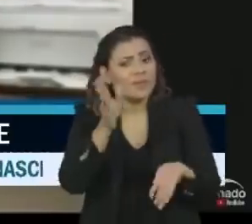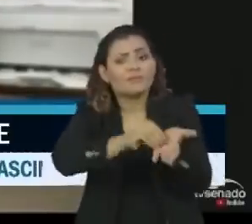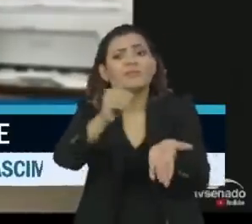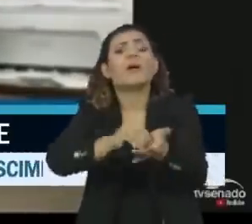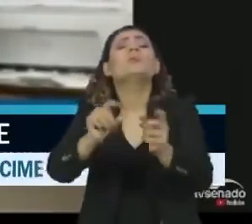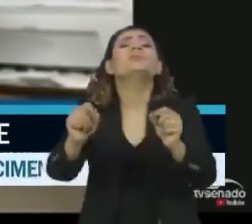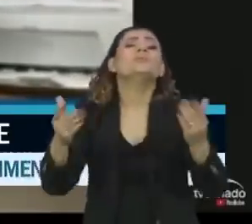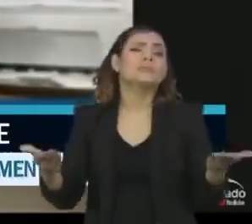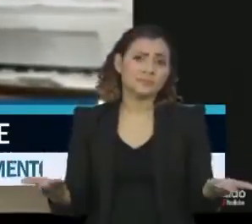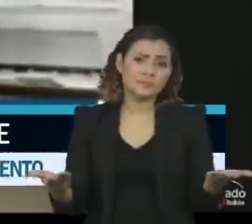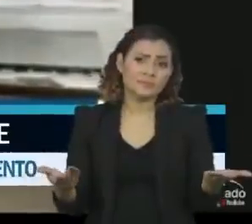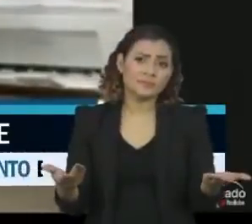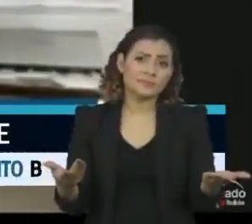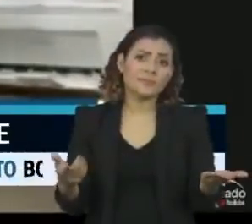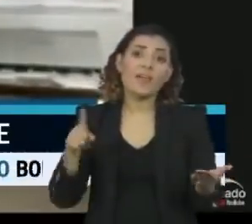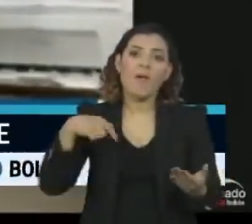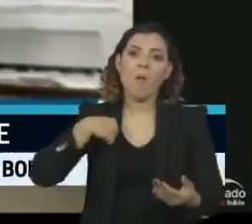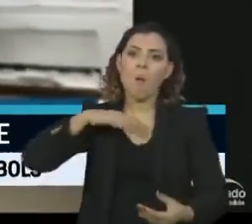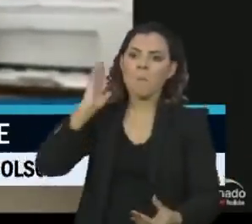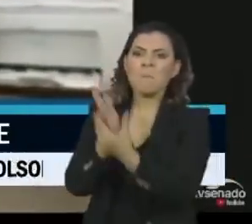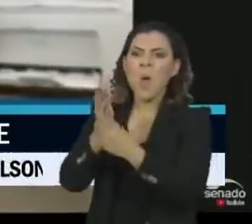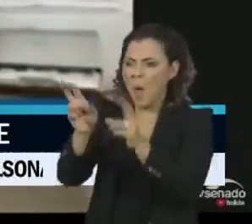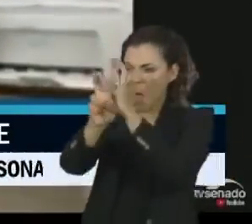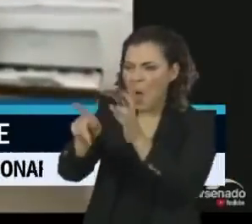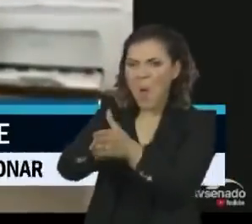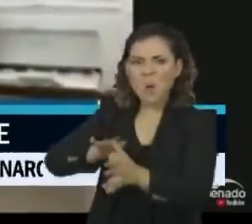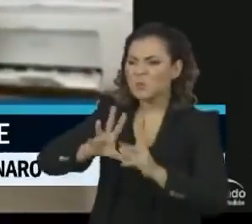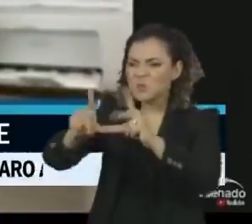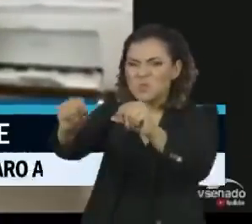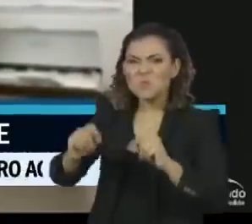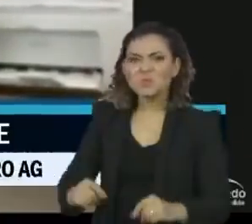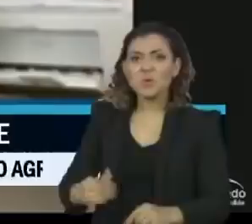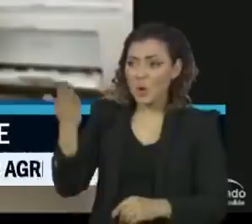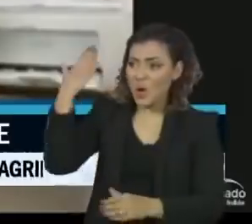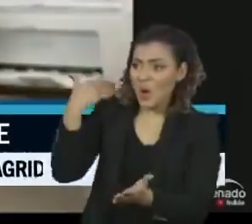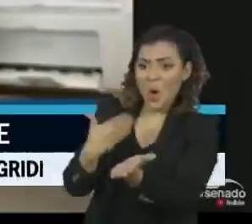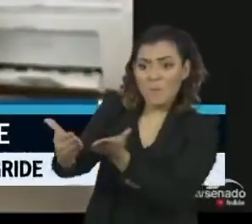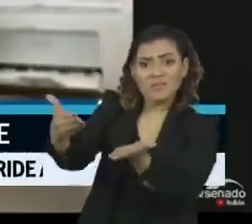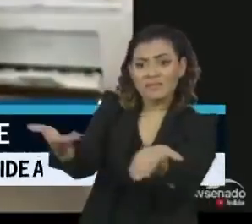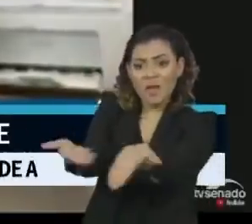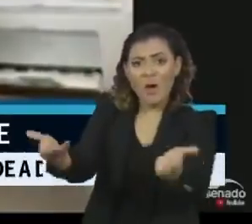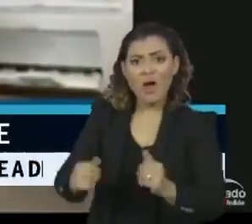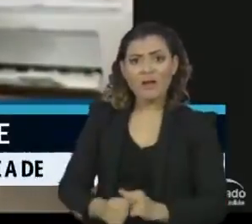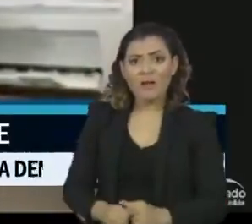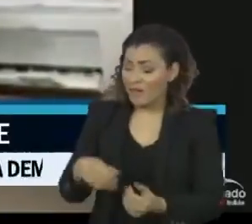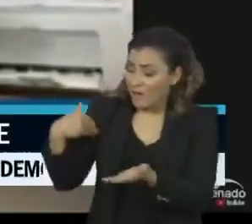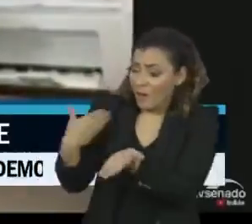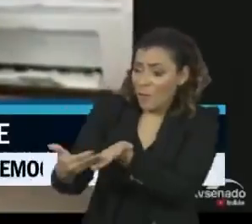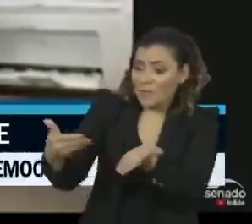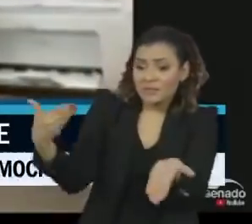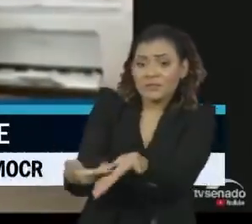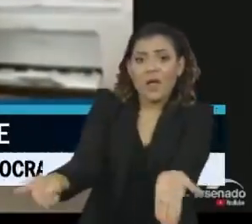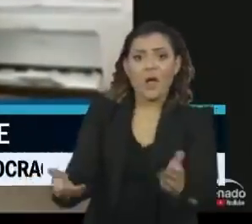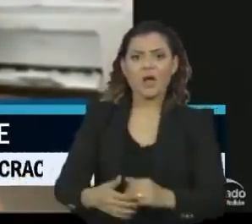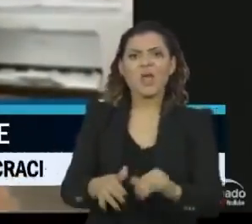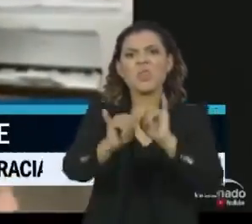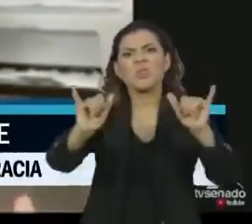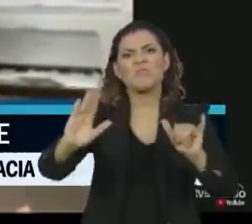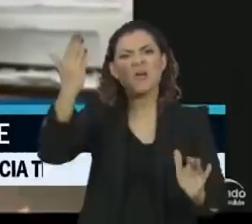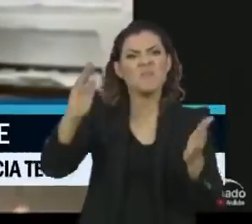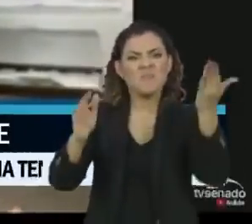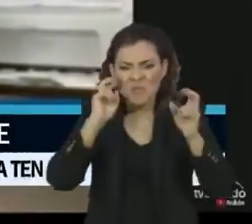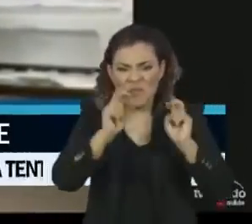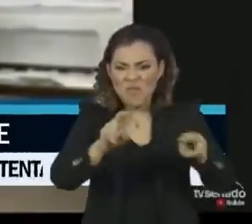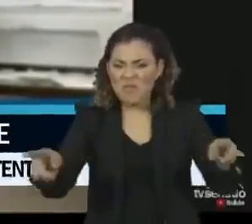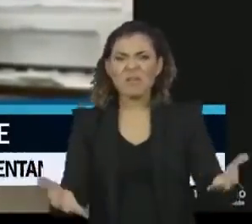é uma coordenação geral, gente. Desde o início, é muita fake news, é muito